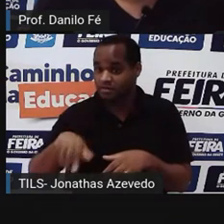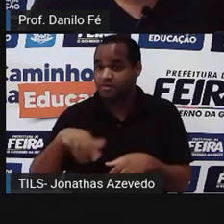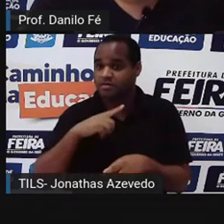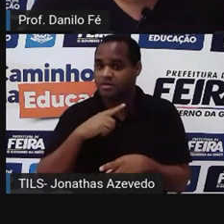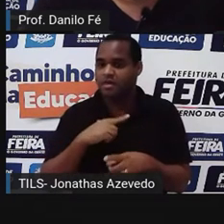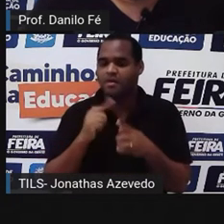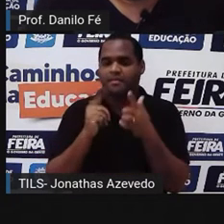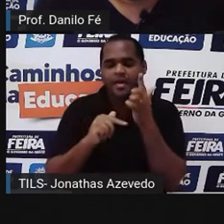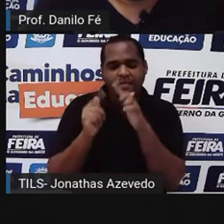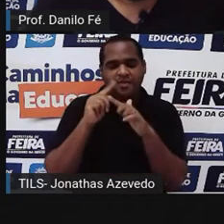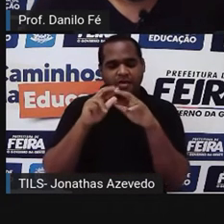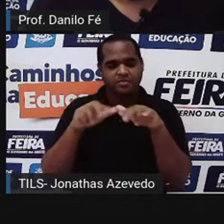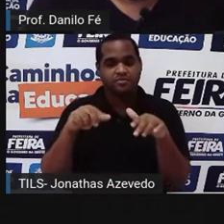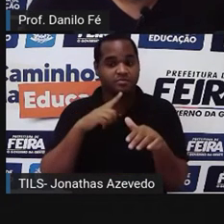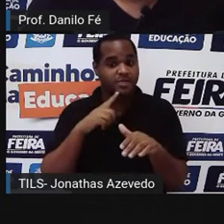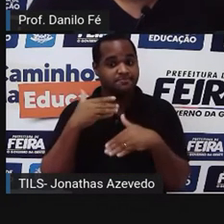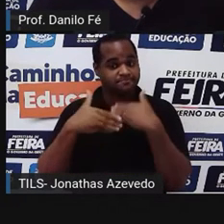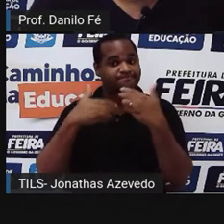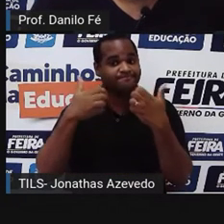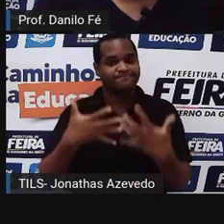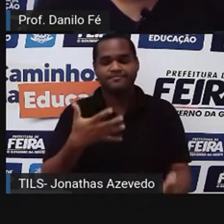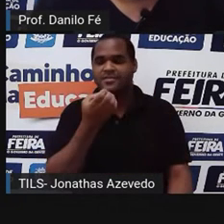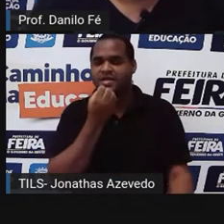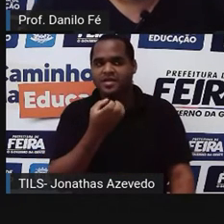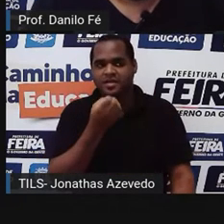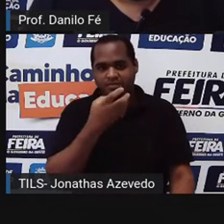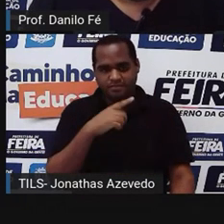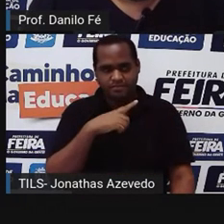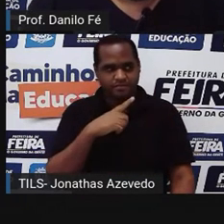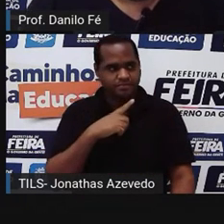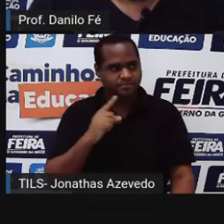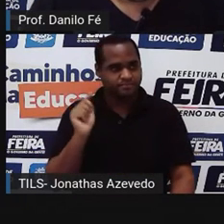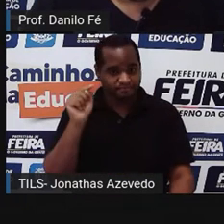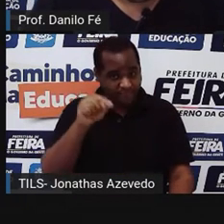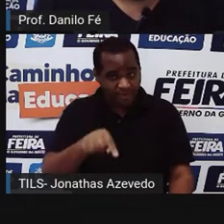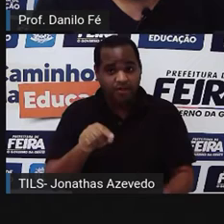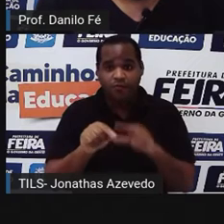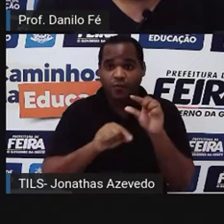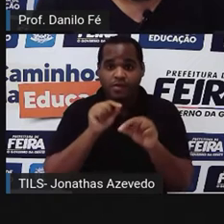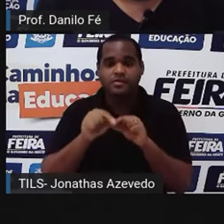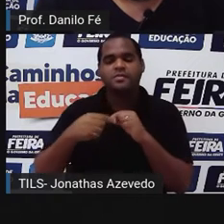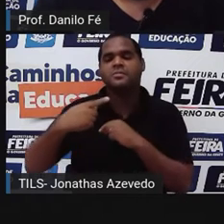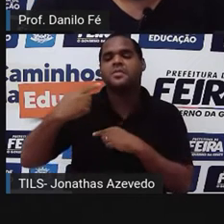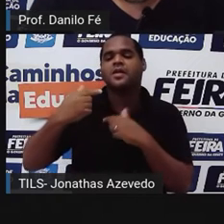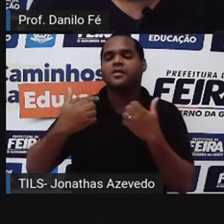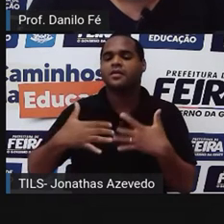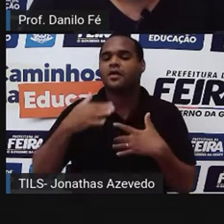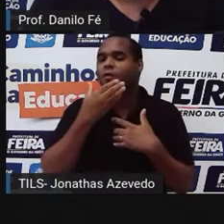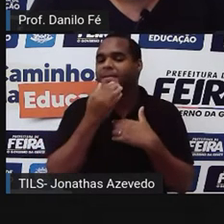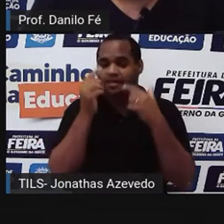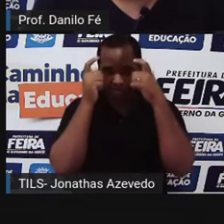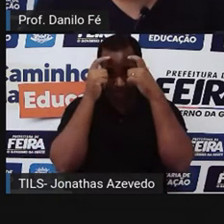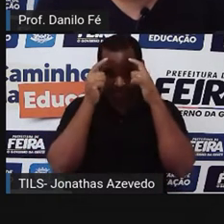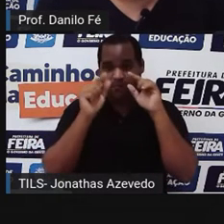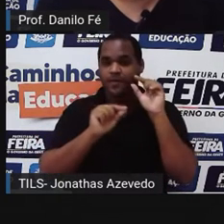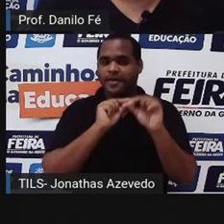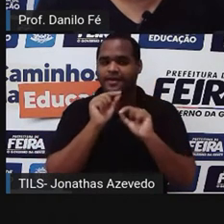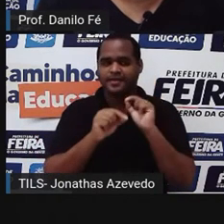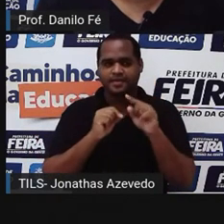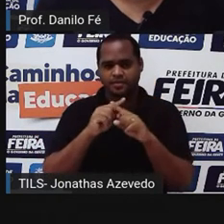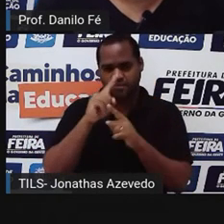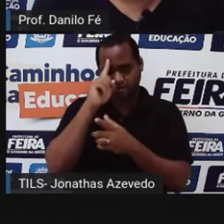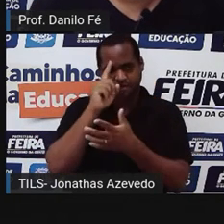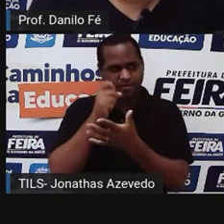acortando no Rio. Bem, e eles chegam... A primeira coisa que o Rei faz é uma